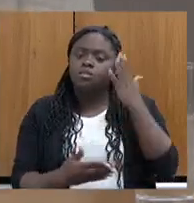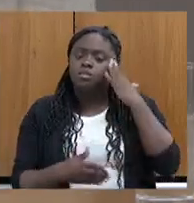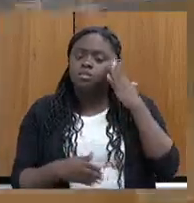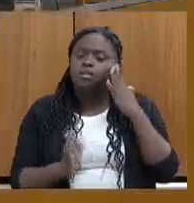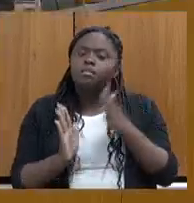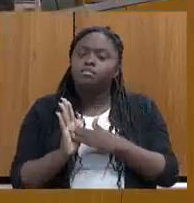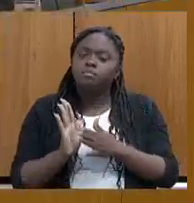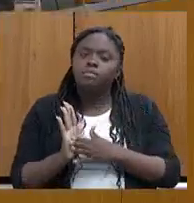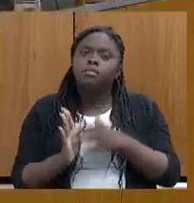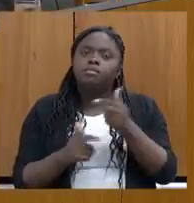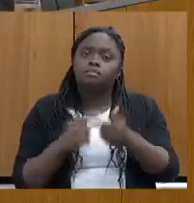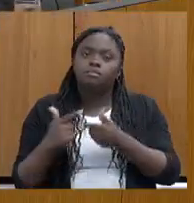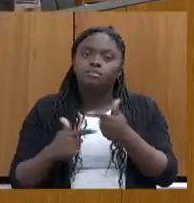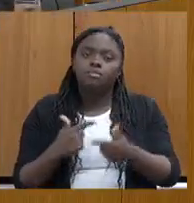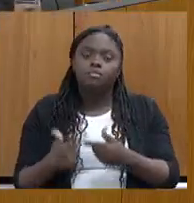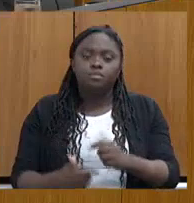trabalho,